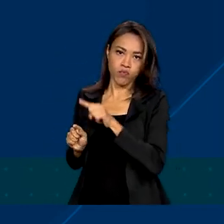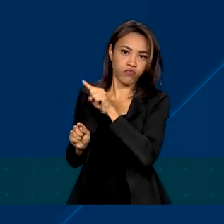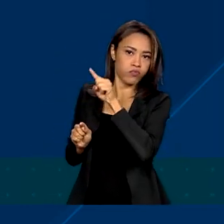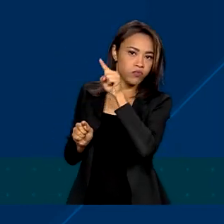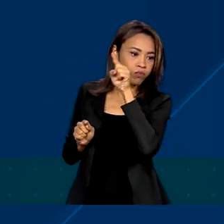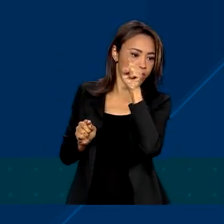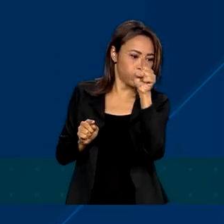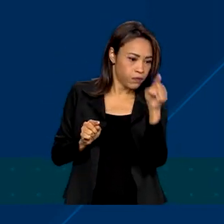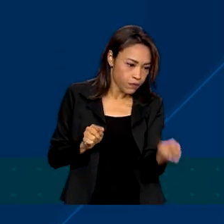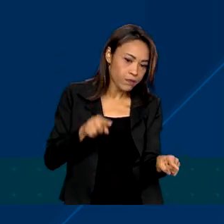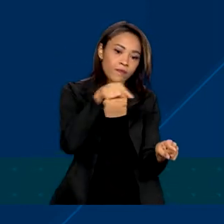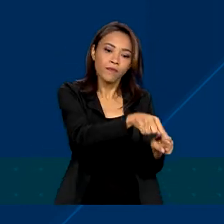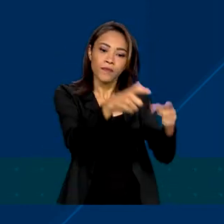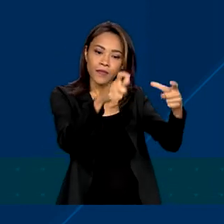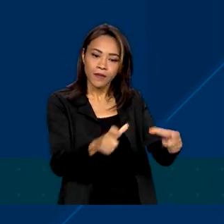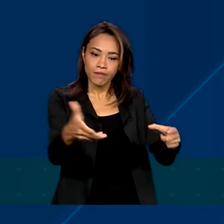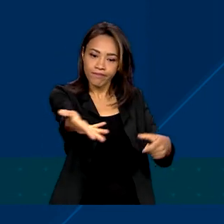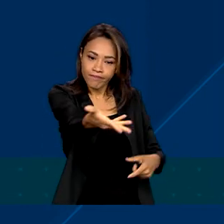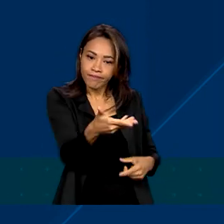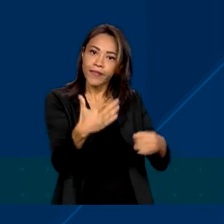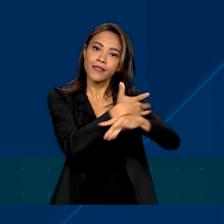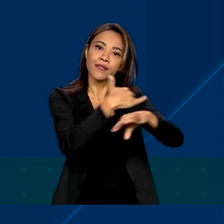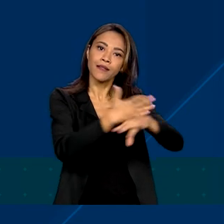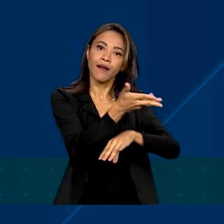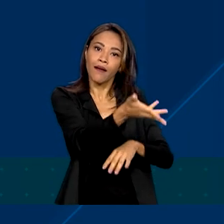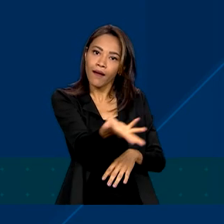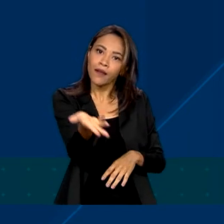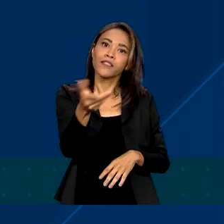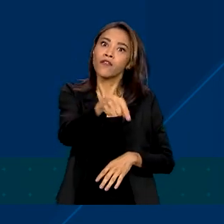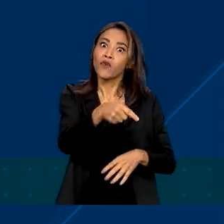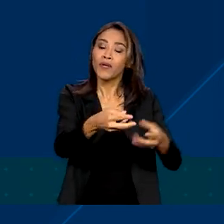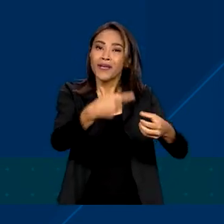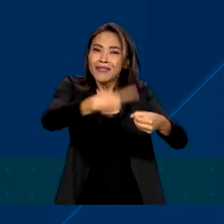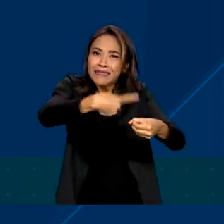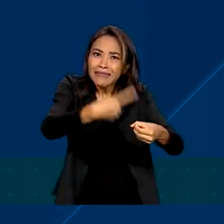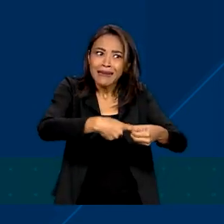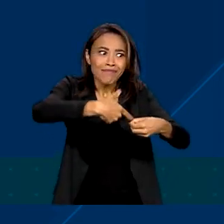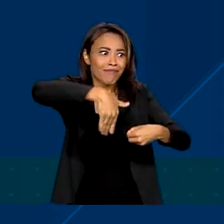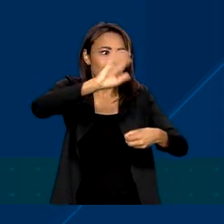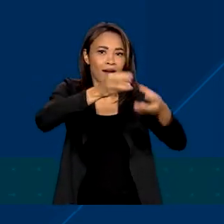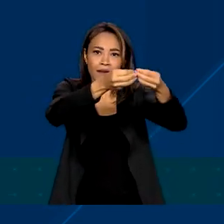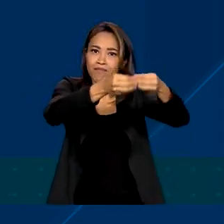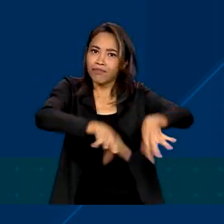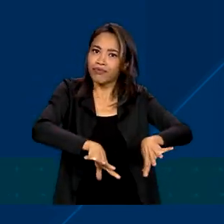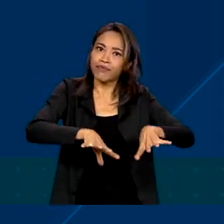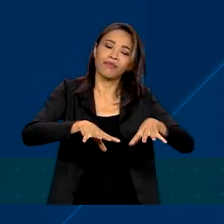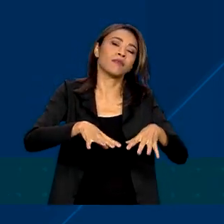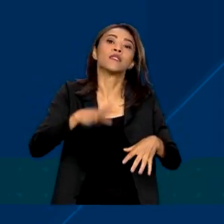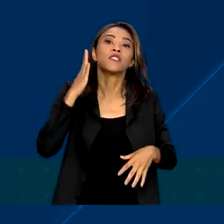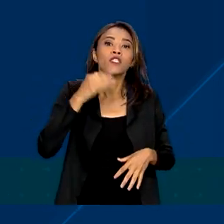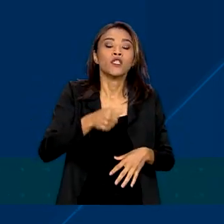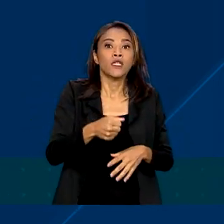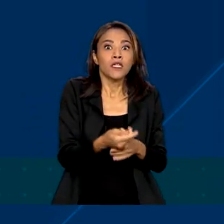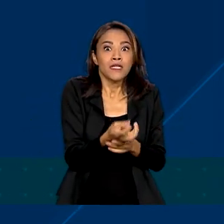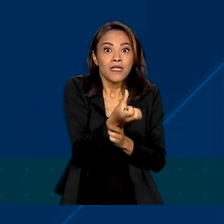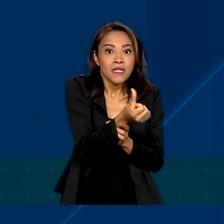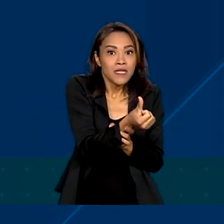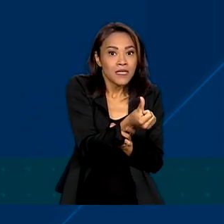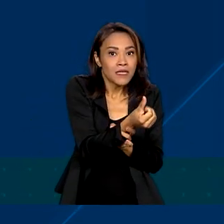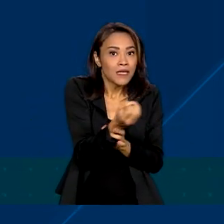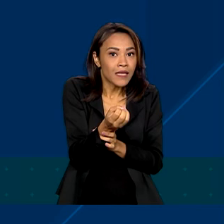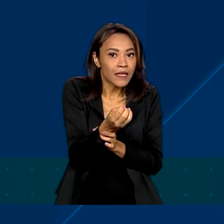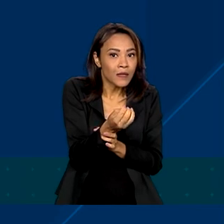Sebastião, onde sobrevoa e depois pousa. São Sebastião, que foi o município mais atingido, para se ter uma ideia, choveu 600